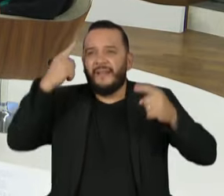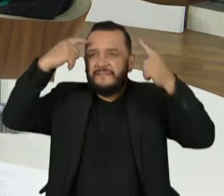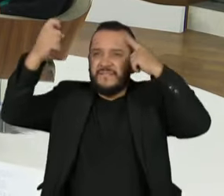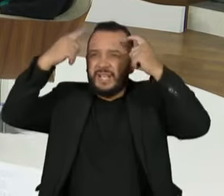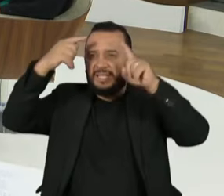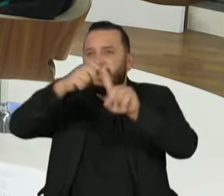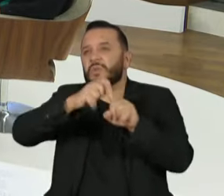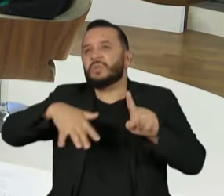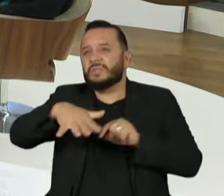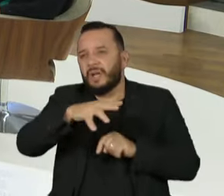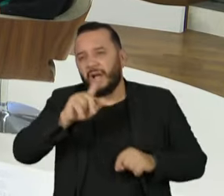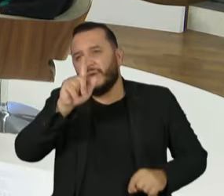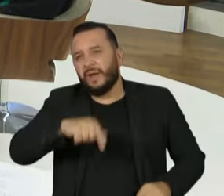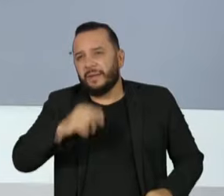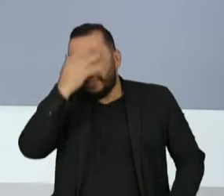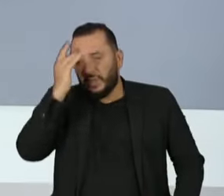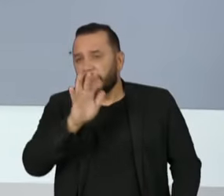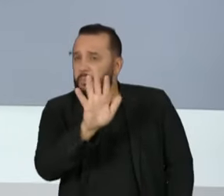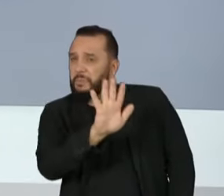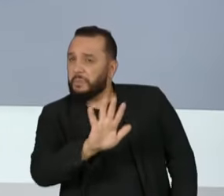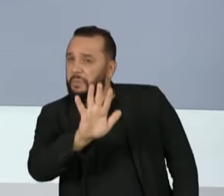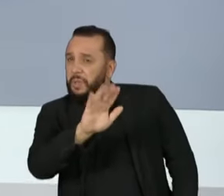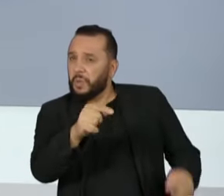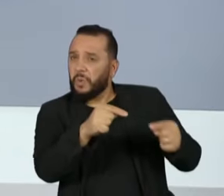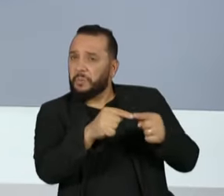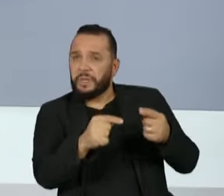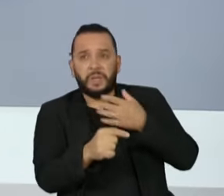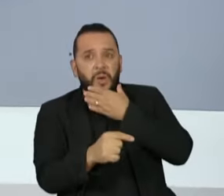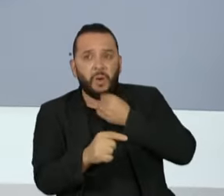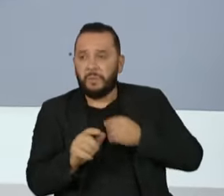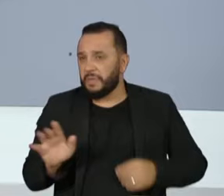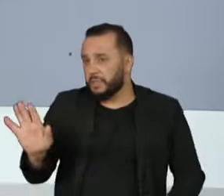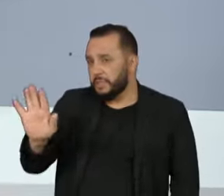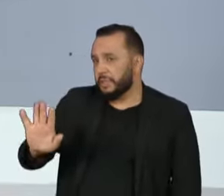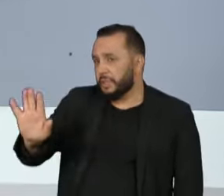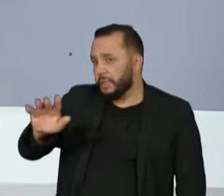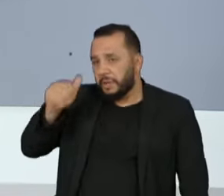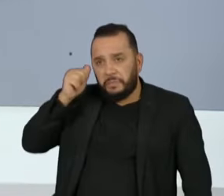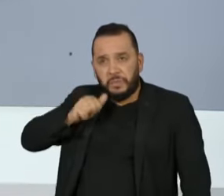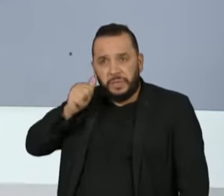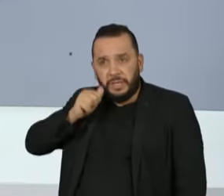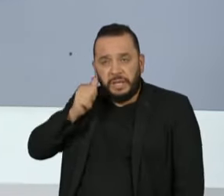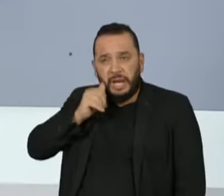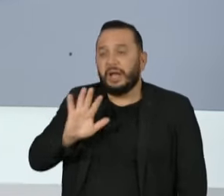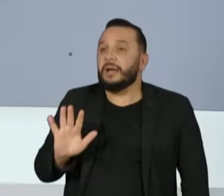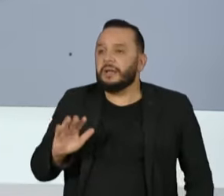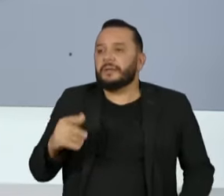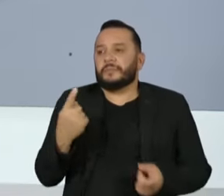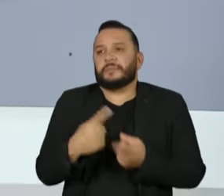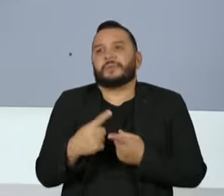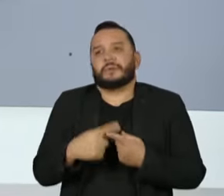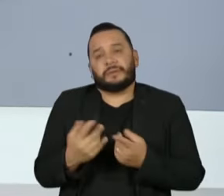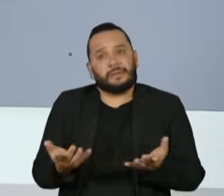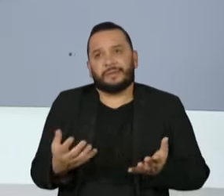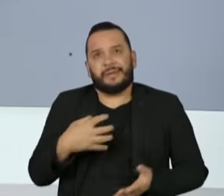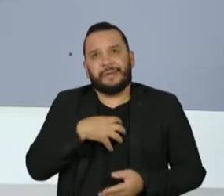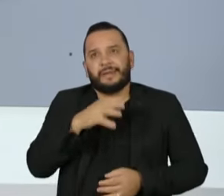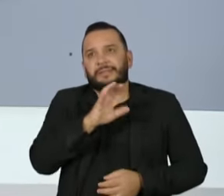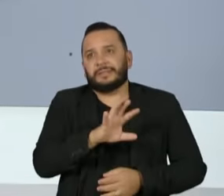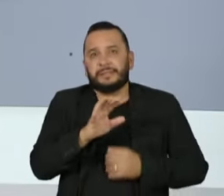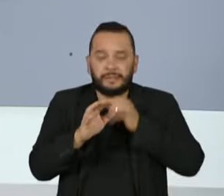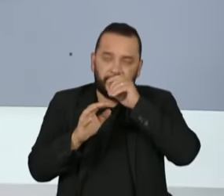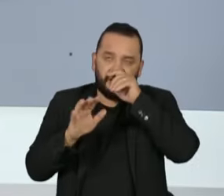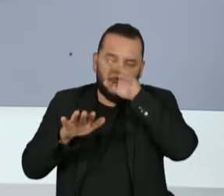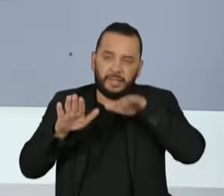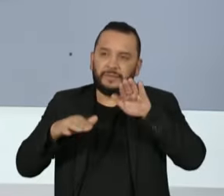estereótipos que, na verdade, são alimentados pela expectativa da sociedade, pela expectativa dos pais, aquele tipo